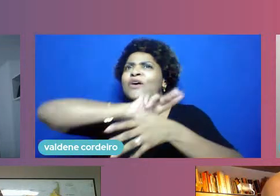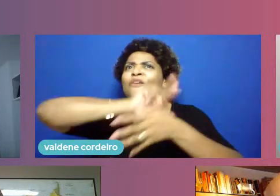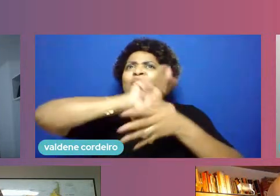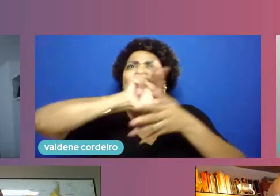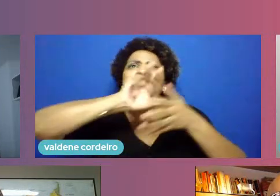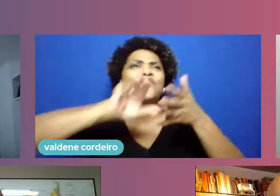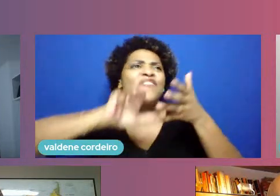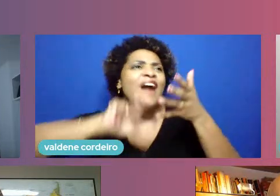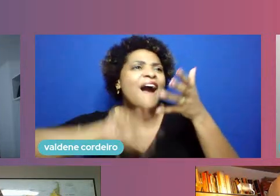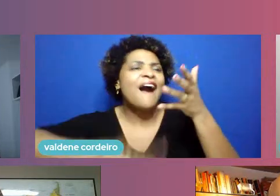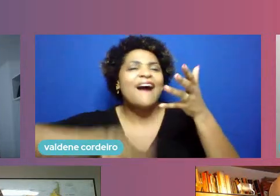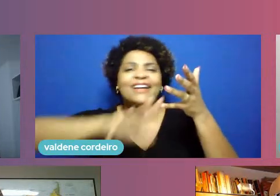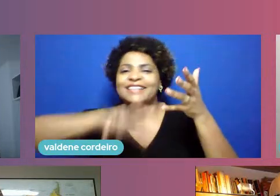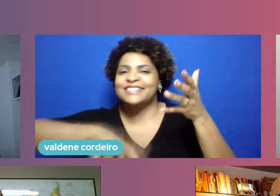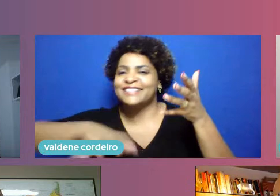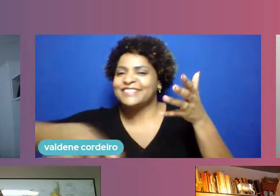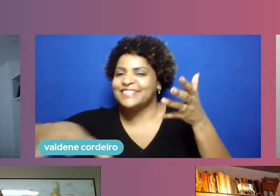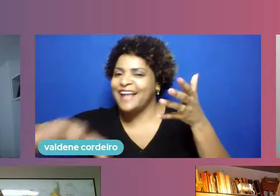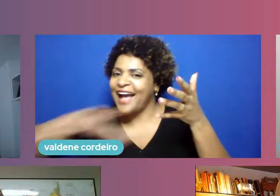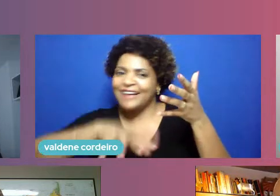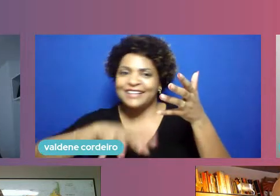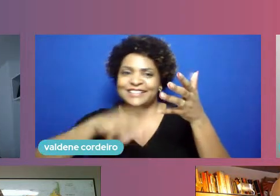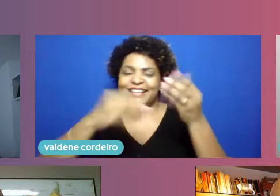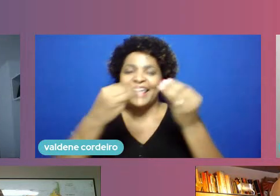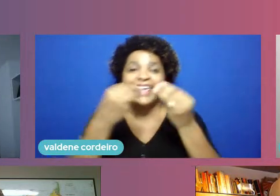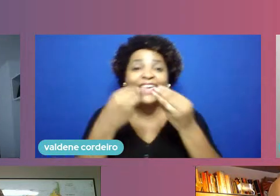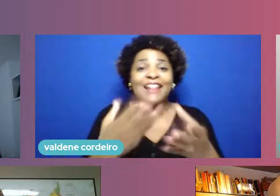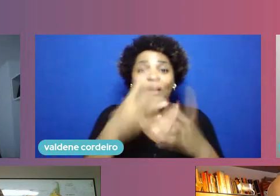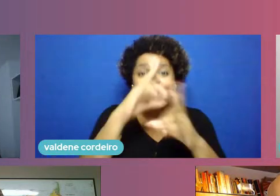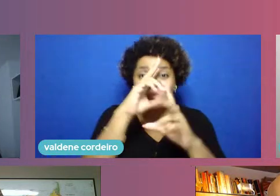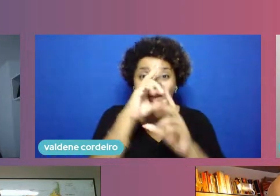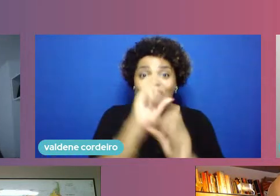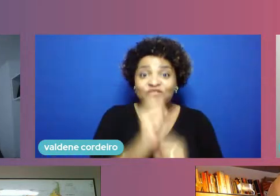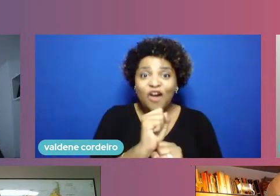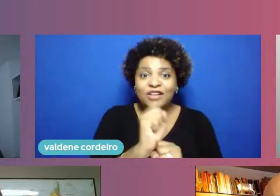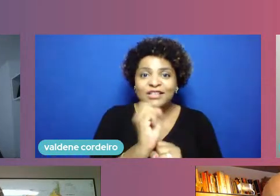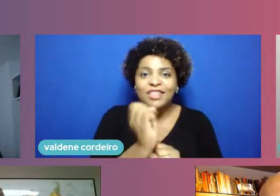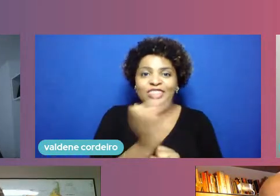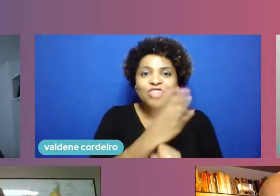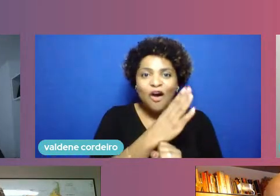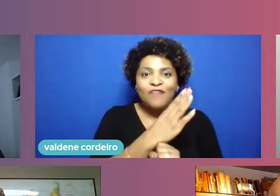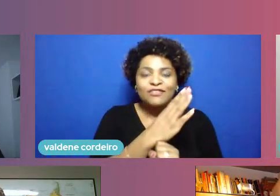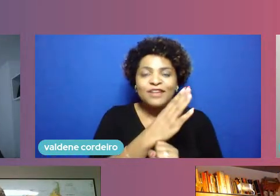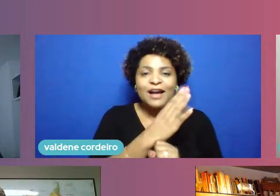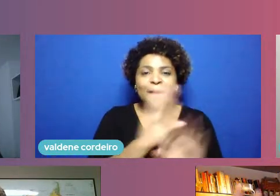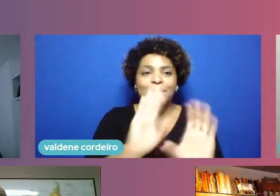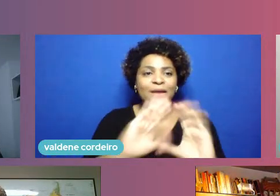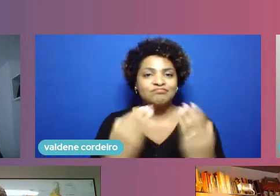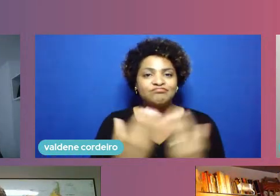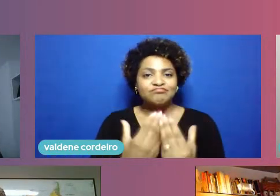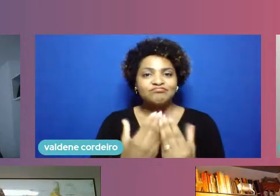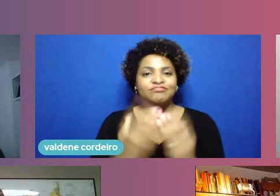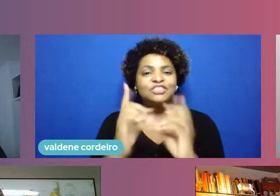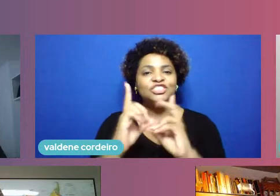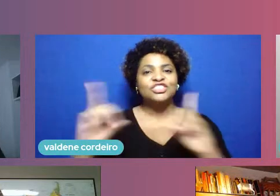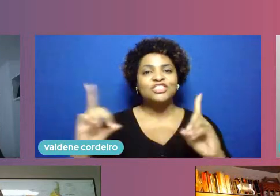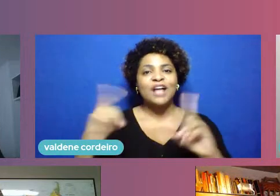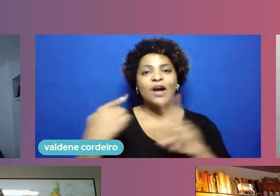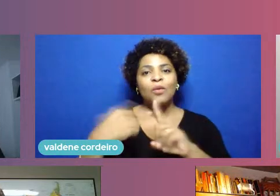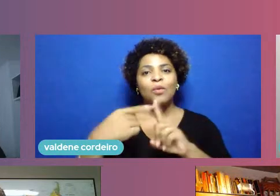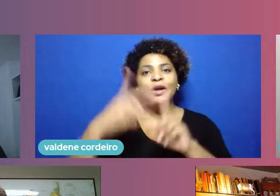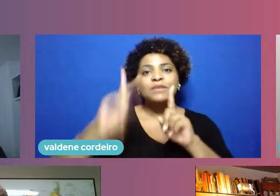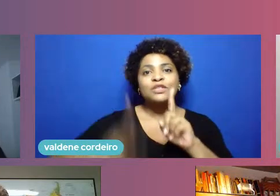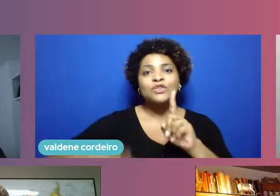força inovadora para ecossistemas como Porto Digital porque essas pessoas são capazes agora de se relocalizar